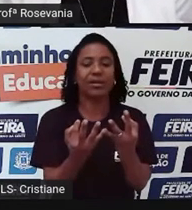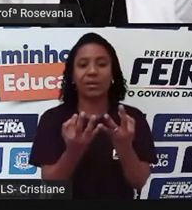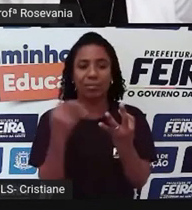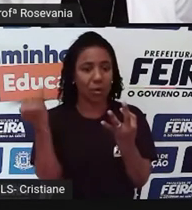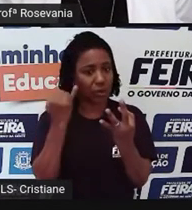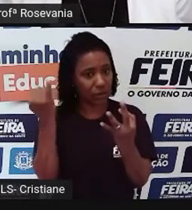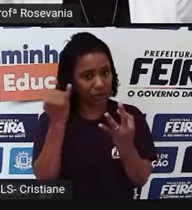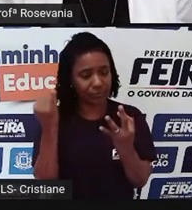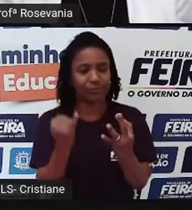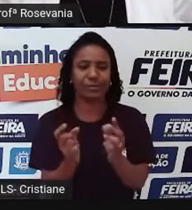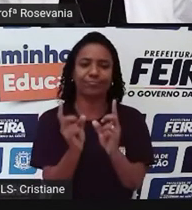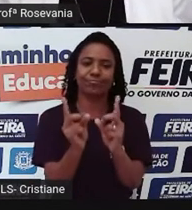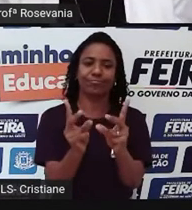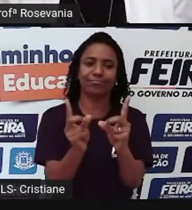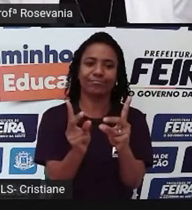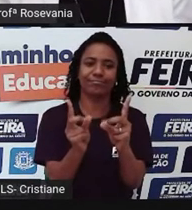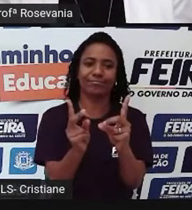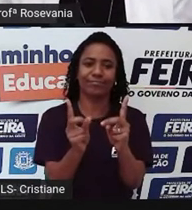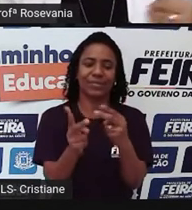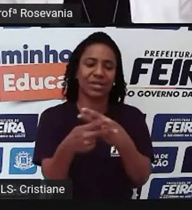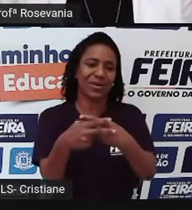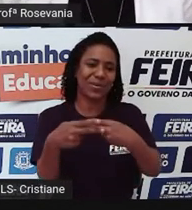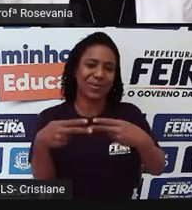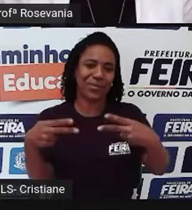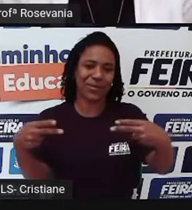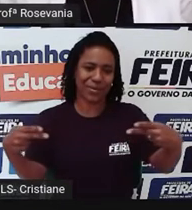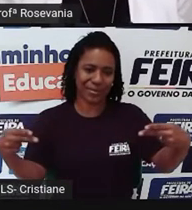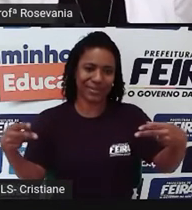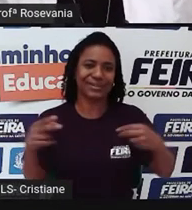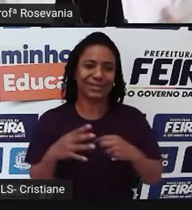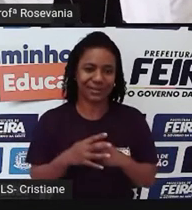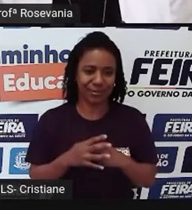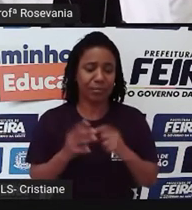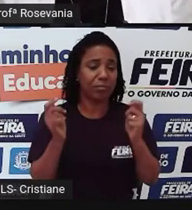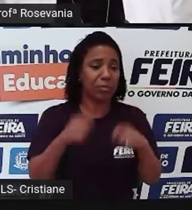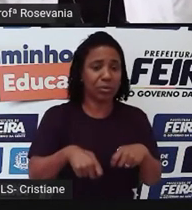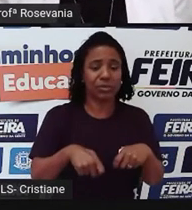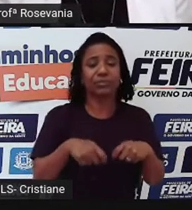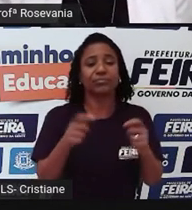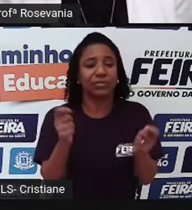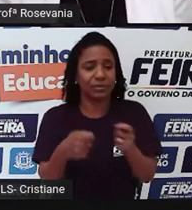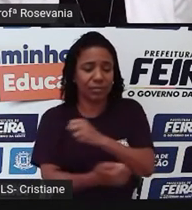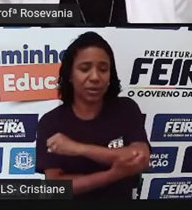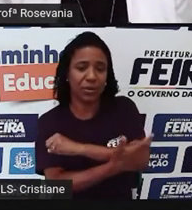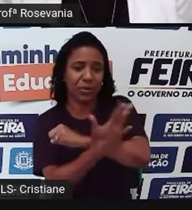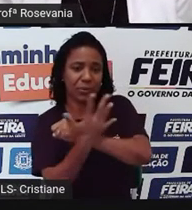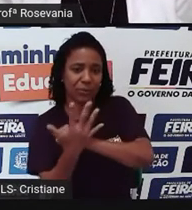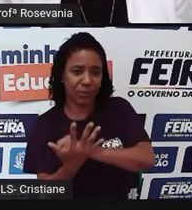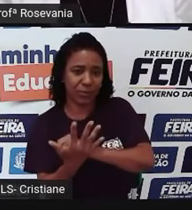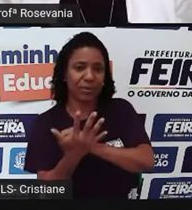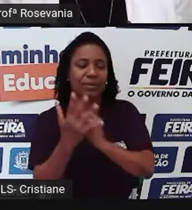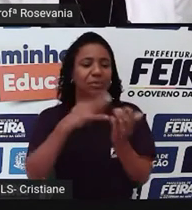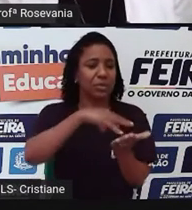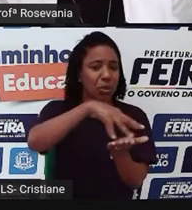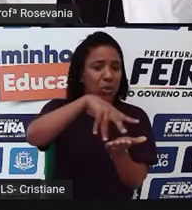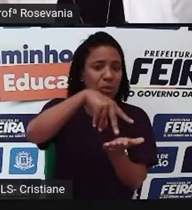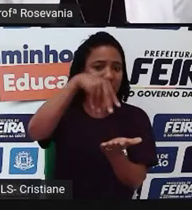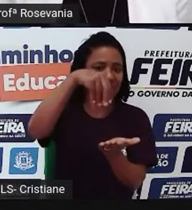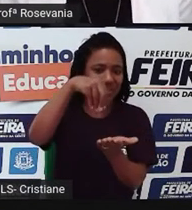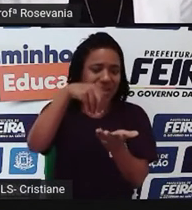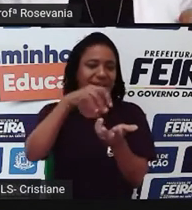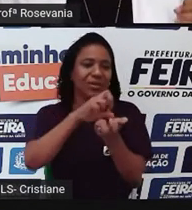poder vender ali os seus produtos, e eles trazem desde produtos agrícolas até produtos artesanais, como panos de prato,